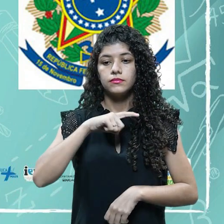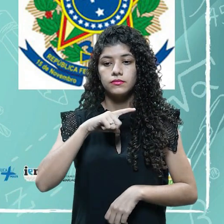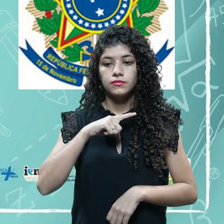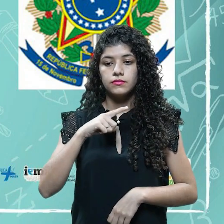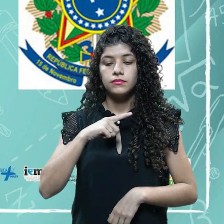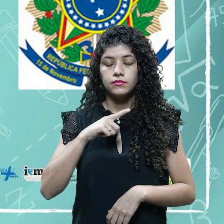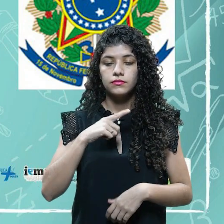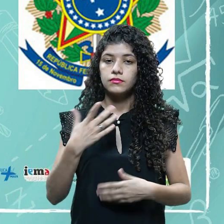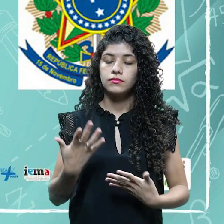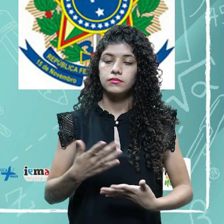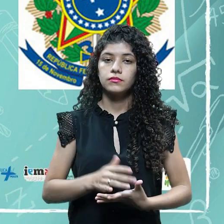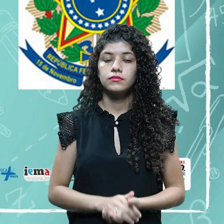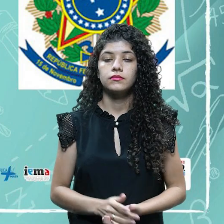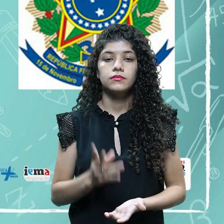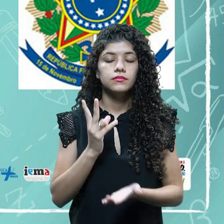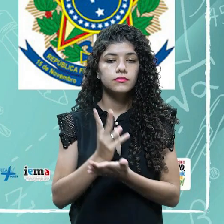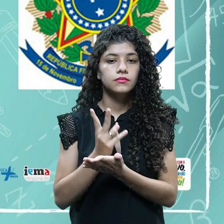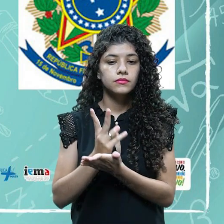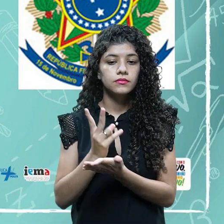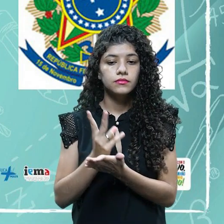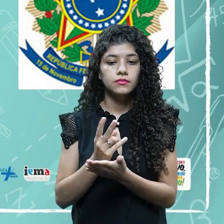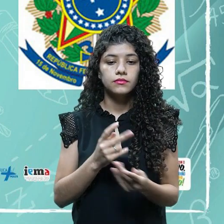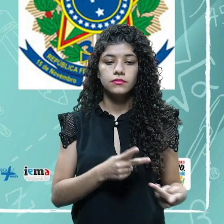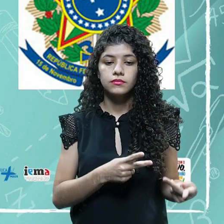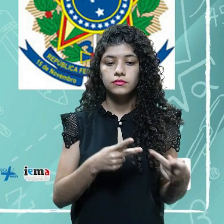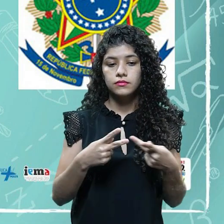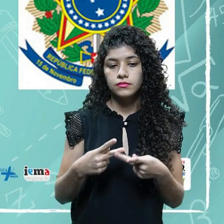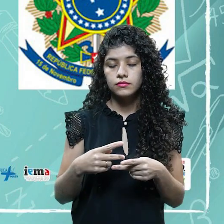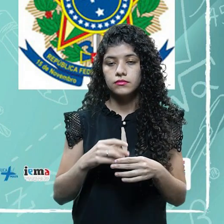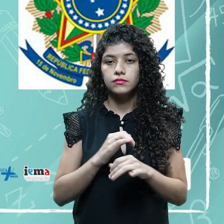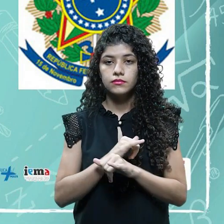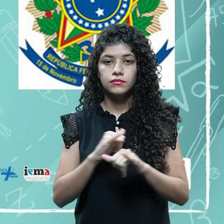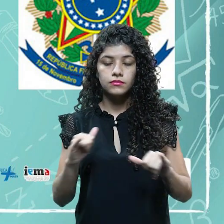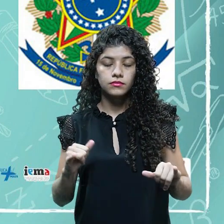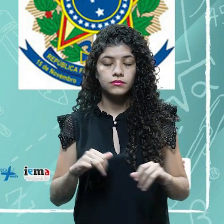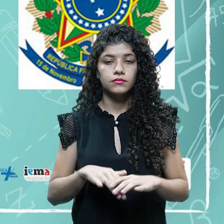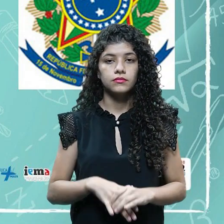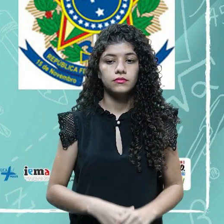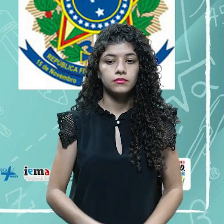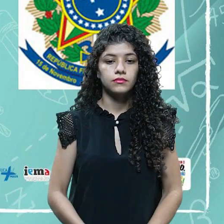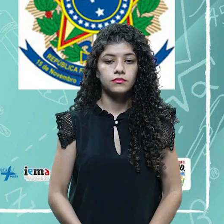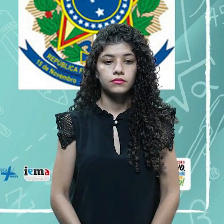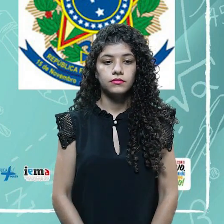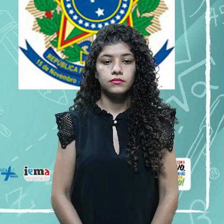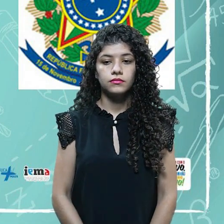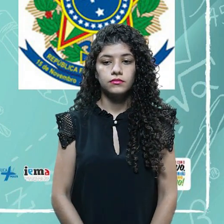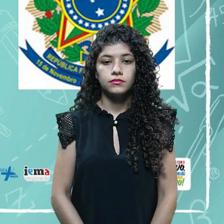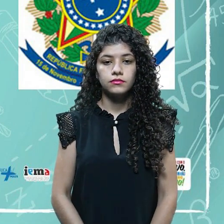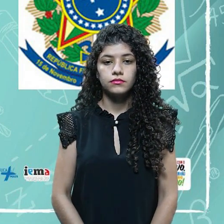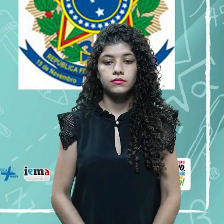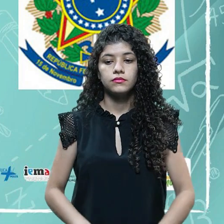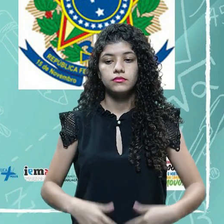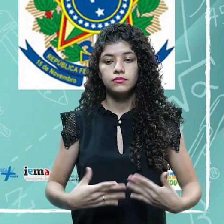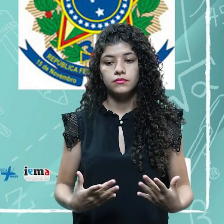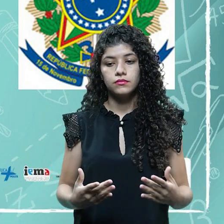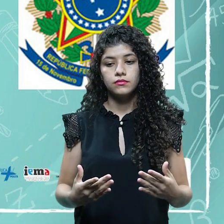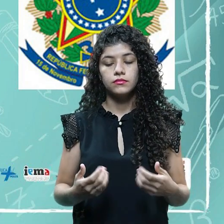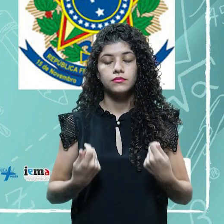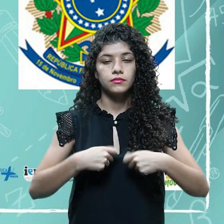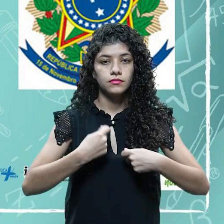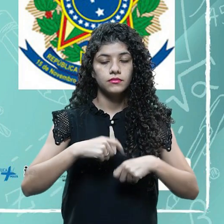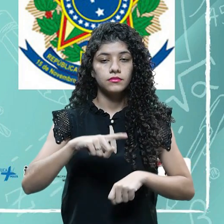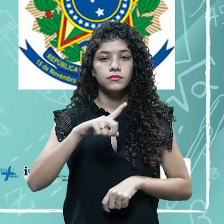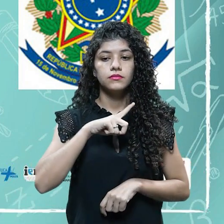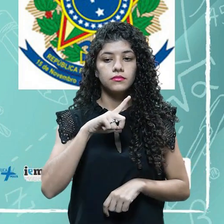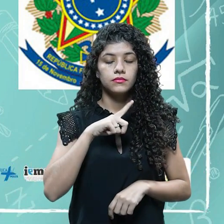convite, de publicações e oficiais em esfera federal. Então, são os lugares que devem fazer parte as armas nacionais, que é o